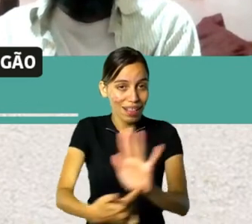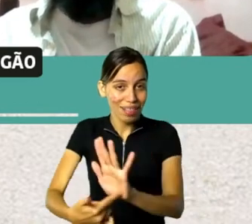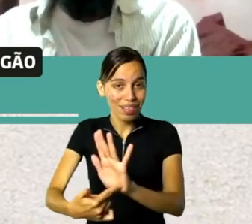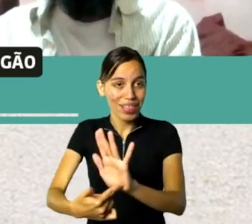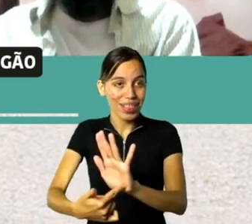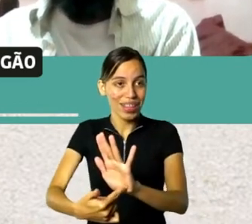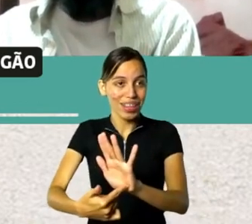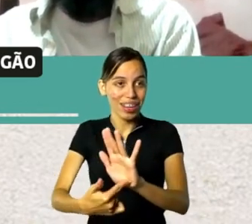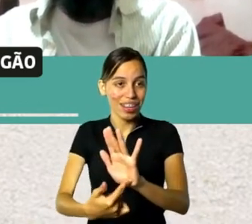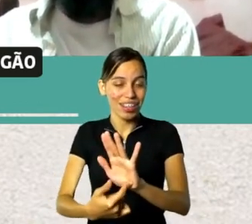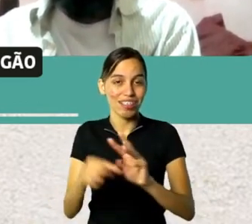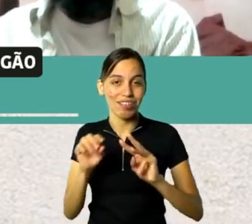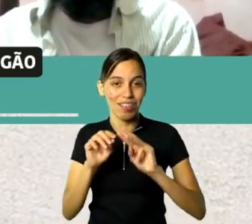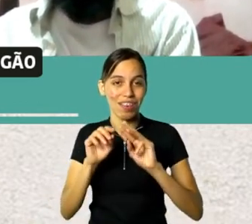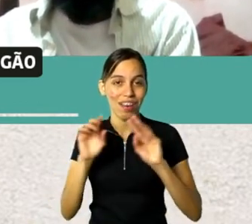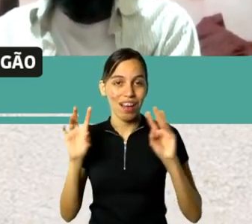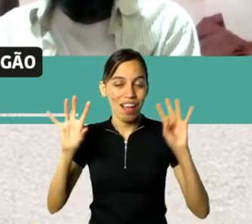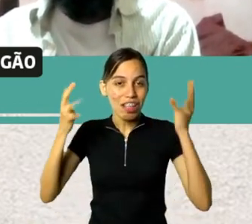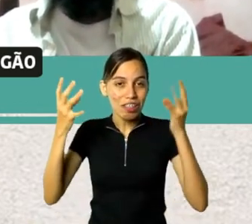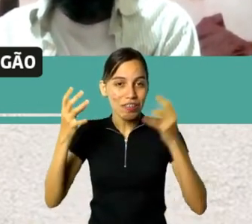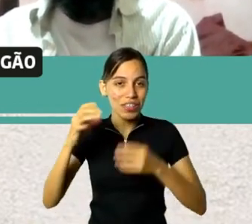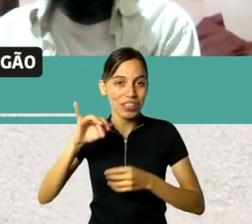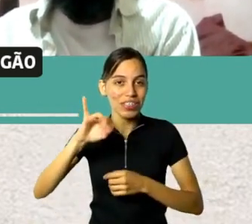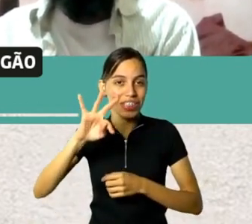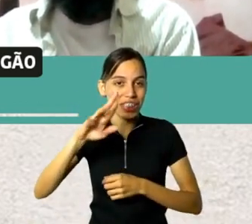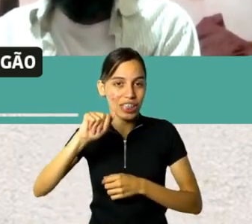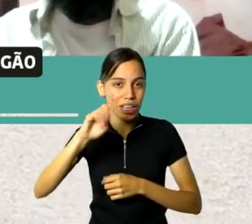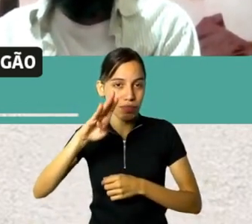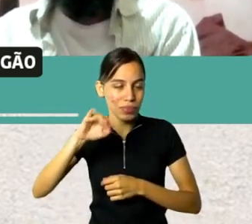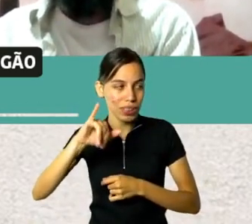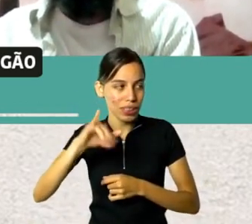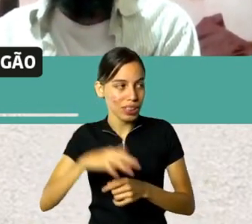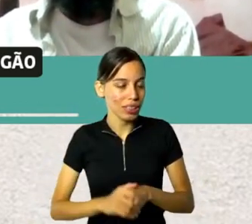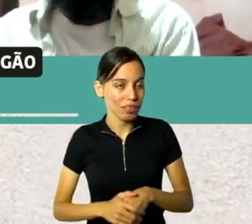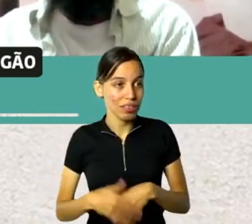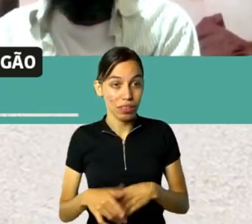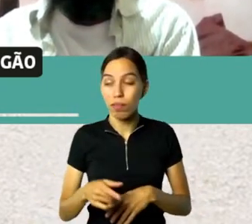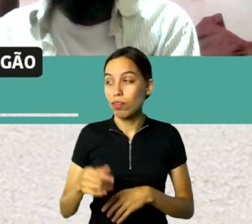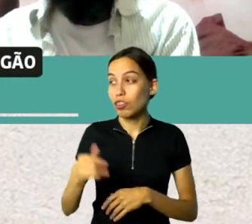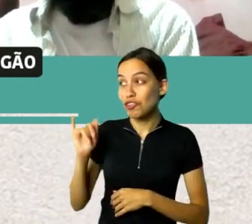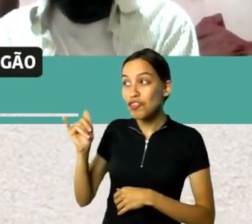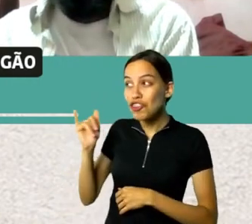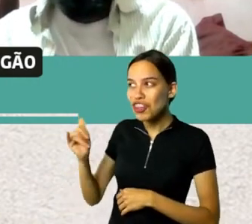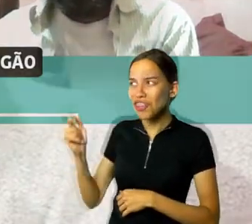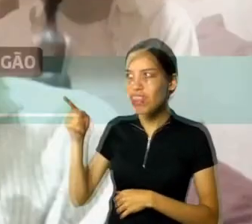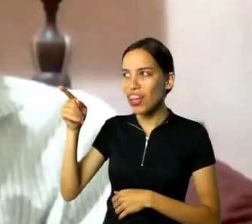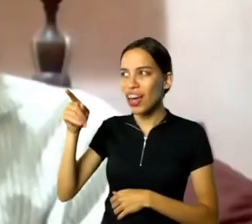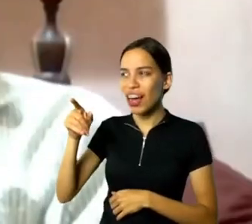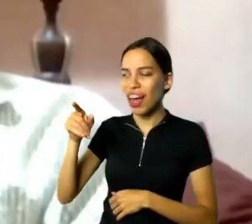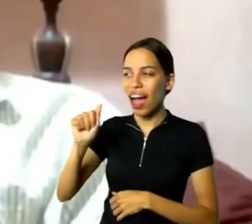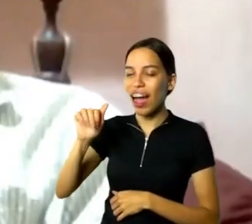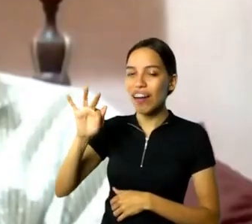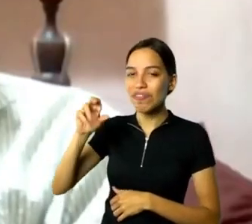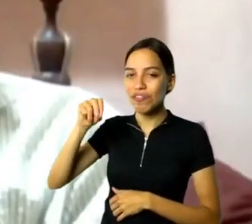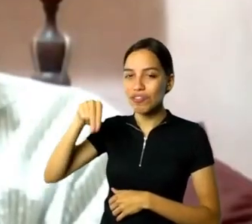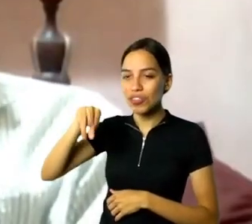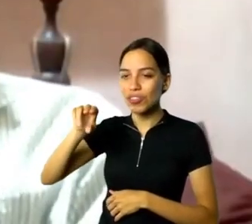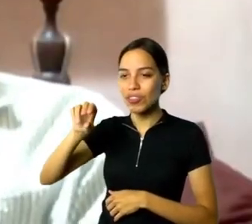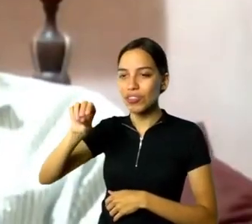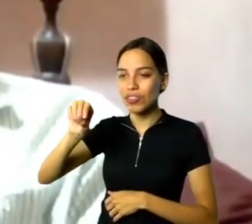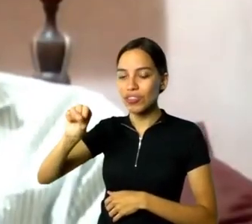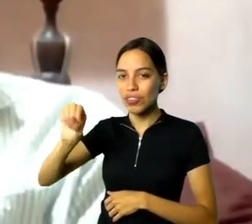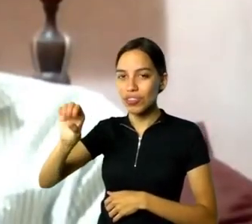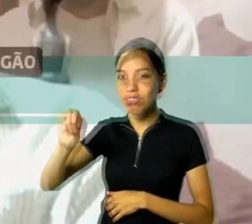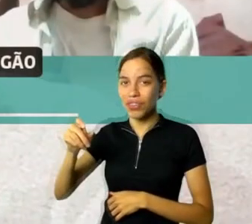fala com o Afonso para convidar o Altamir aí, Afonso, convida o Altamir para fazer essa exposição aí. Se já tiver essa